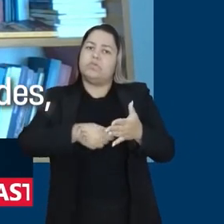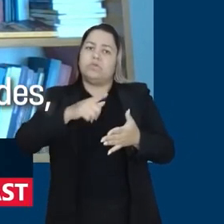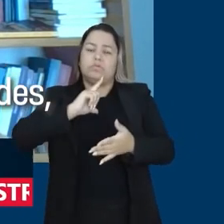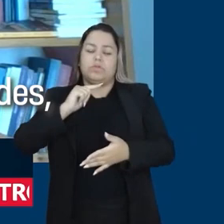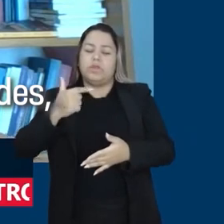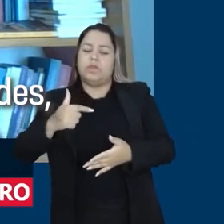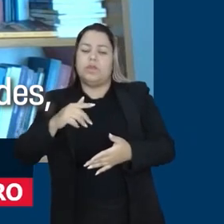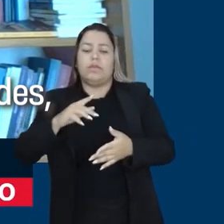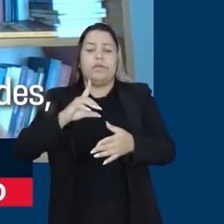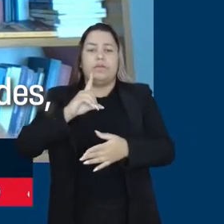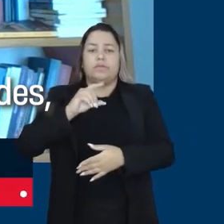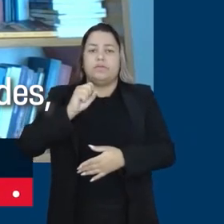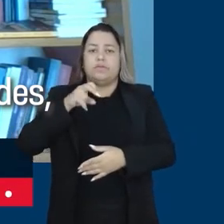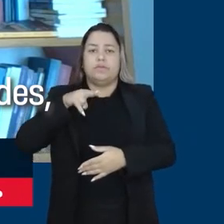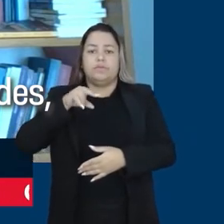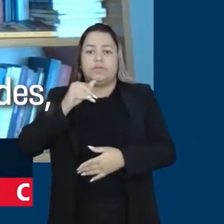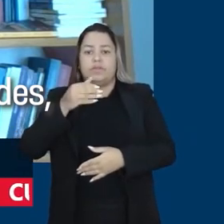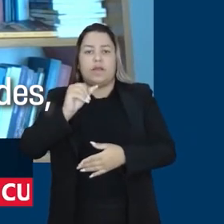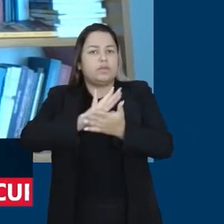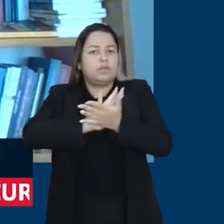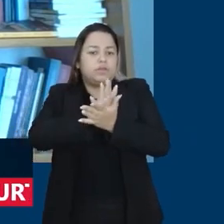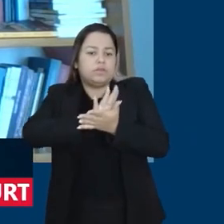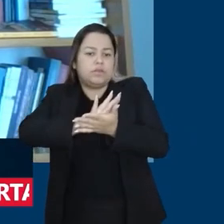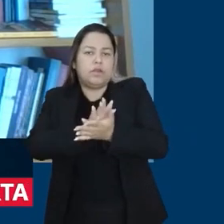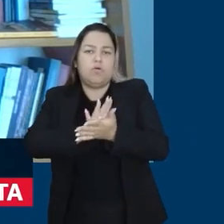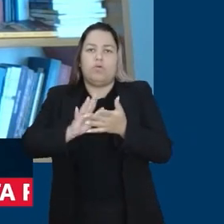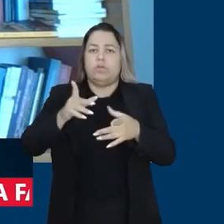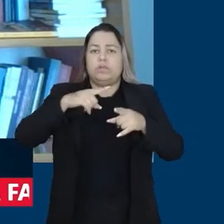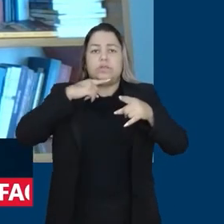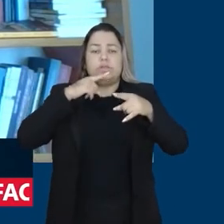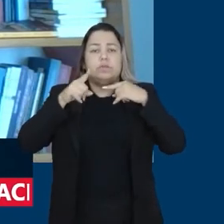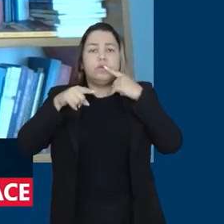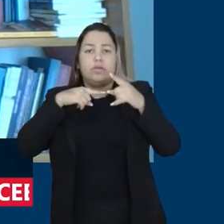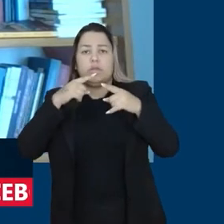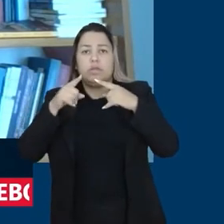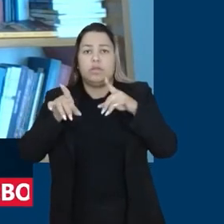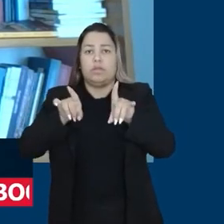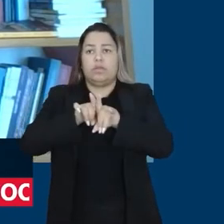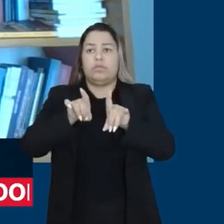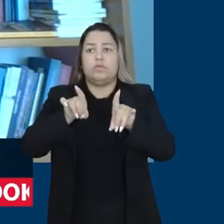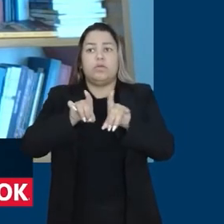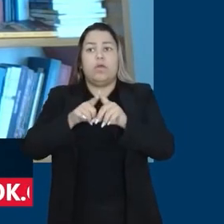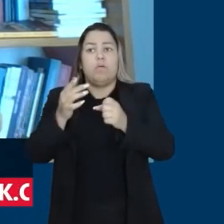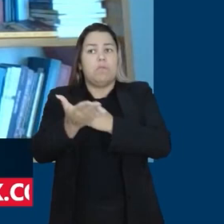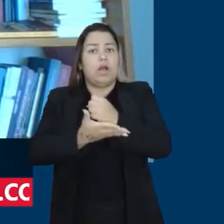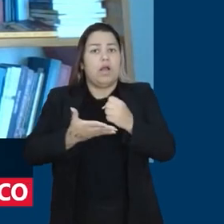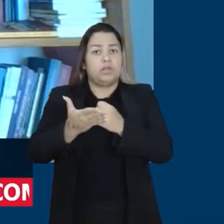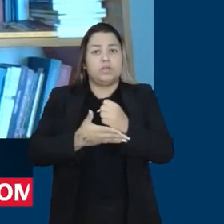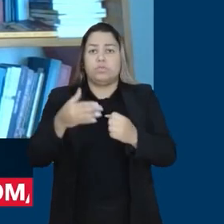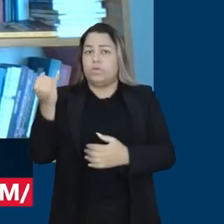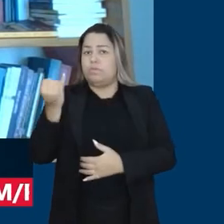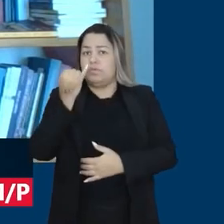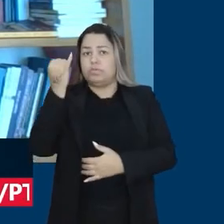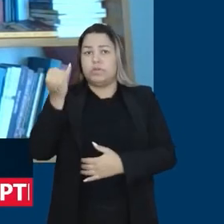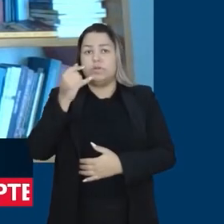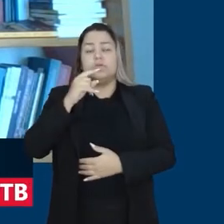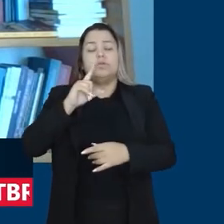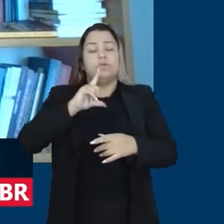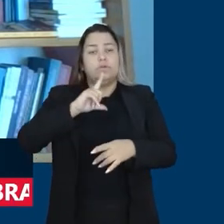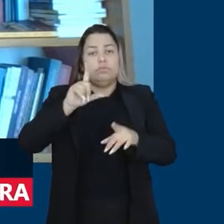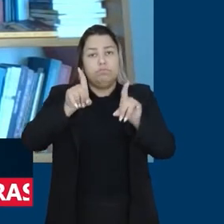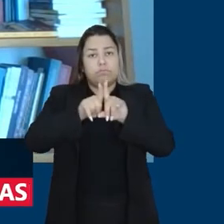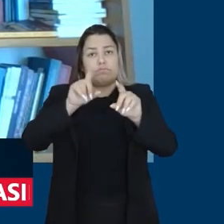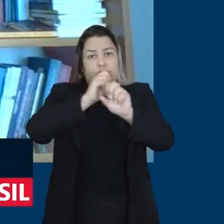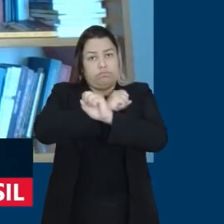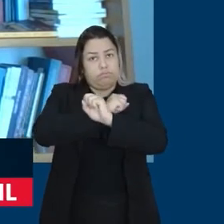ninguém, todas as famílias, comunidades, o acesso aos bens básicos, fundamentais, que possibilitam uma